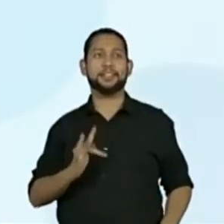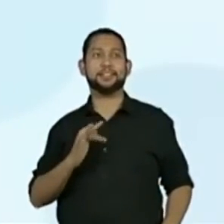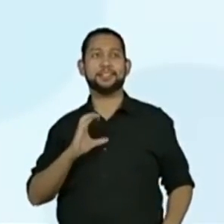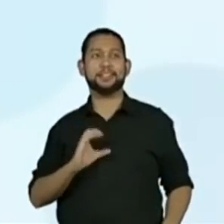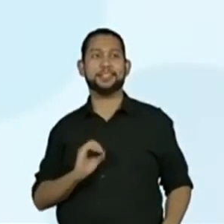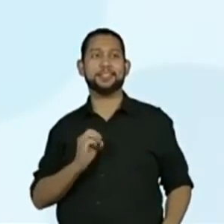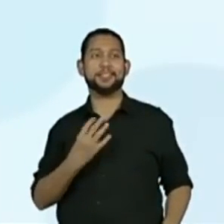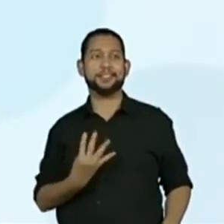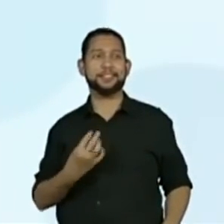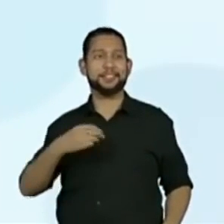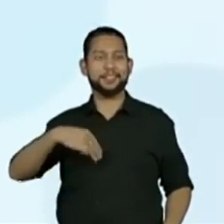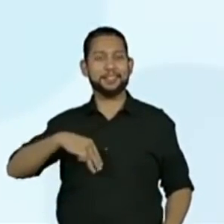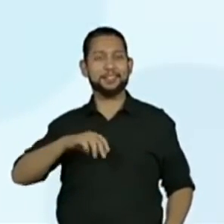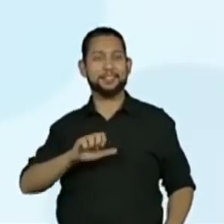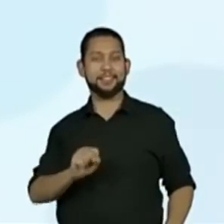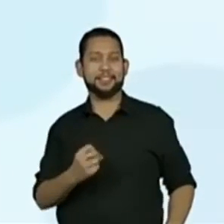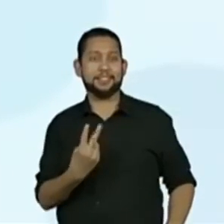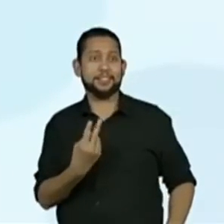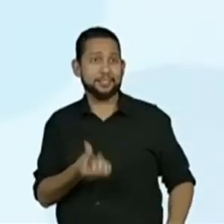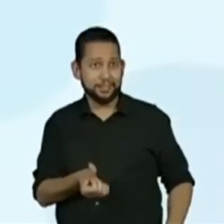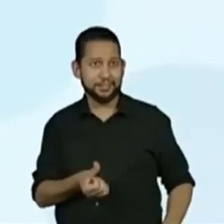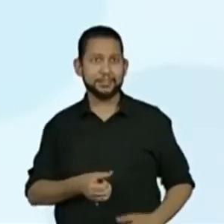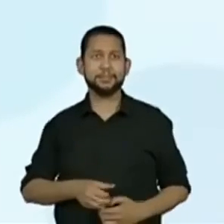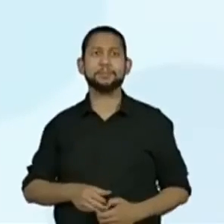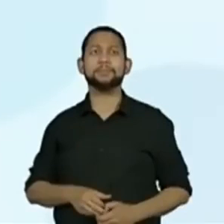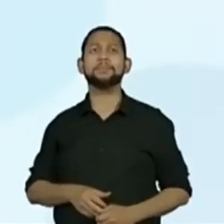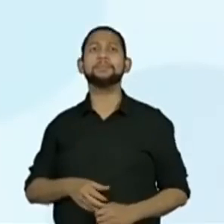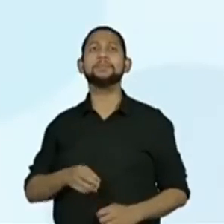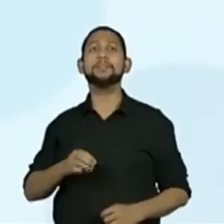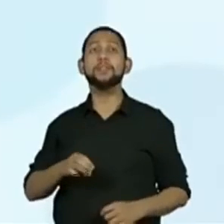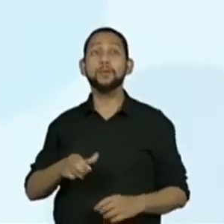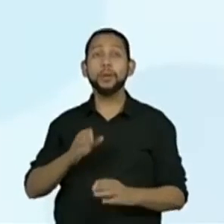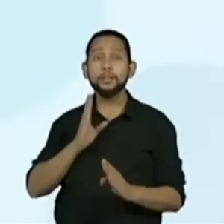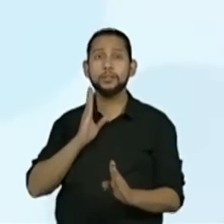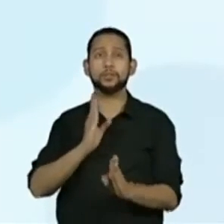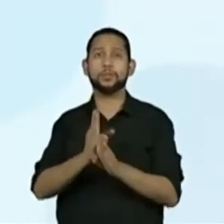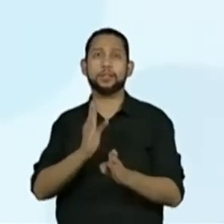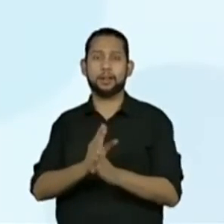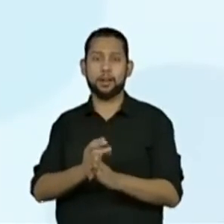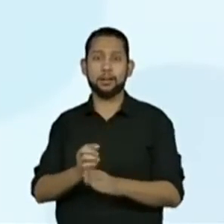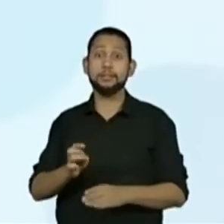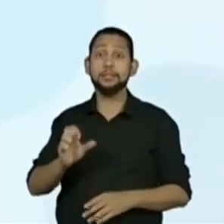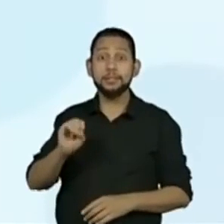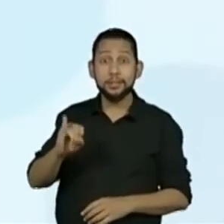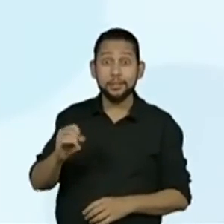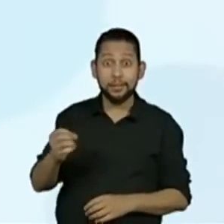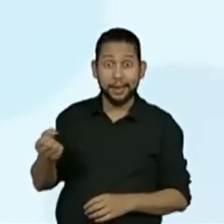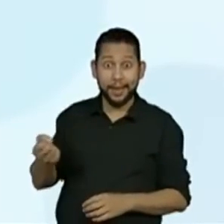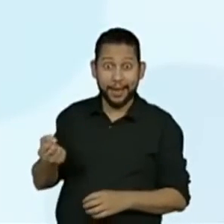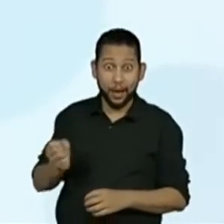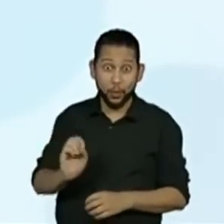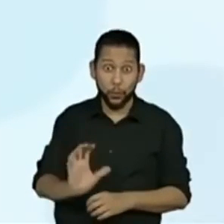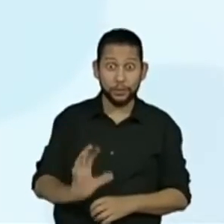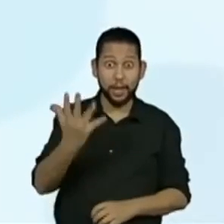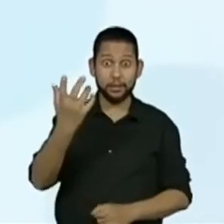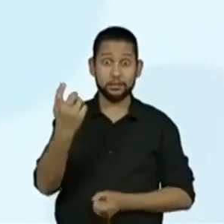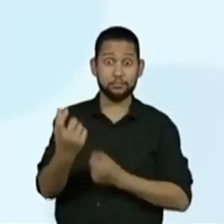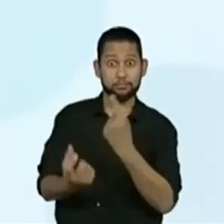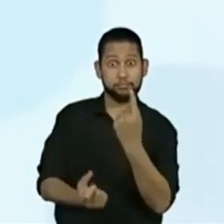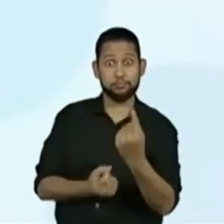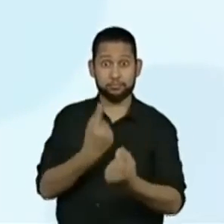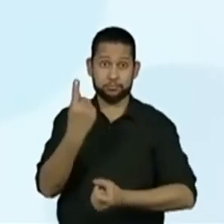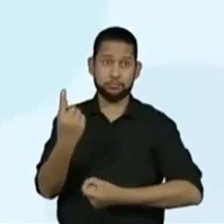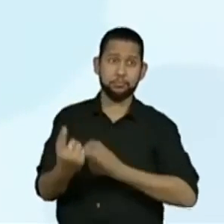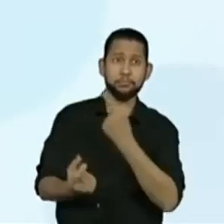-MA26. Identificar entre eventos aleatórios cotidianos,